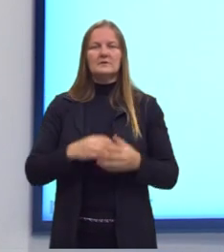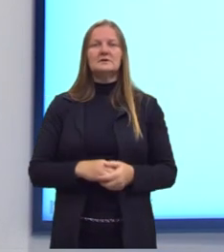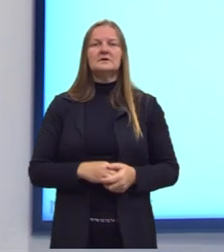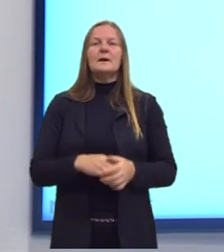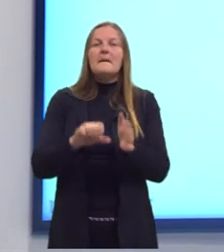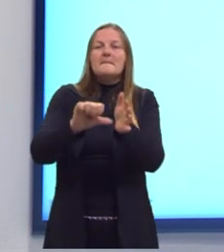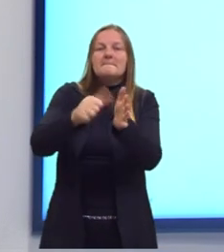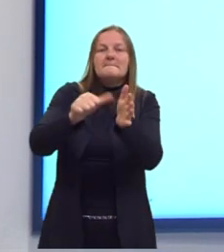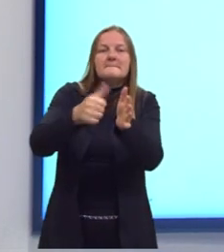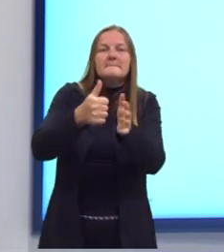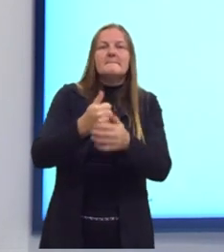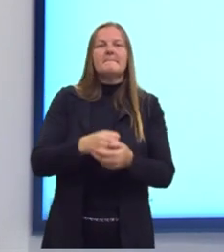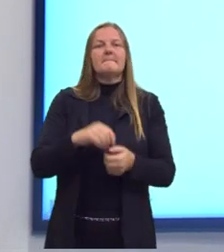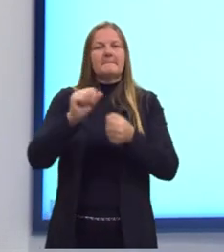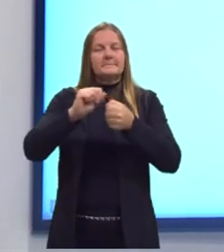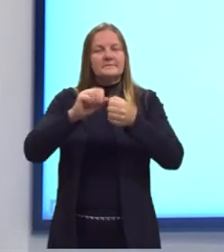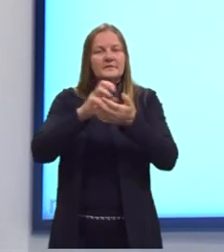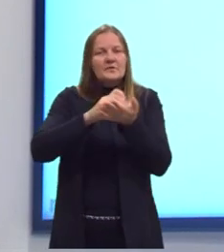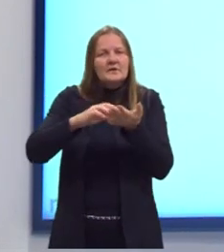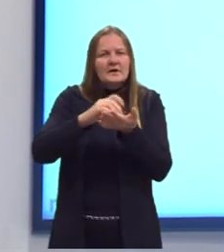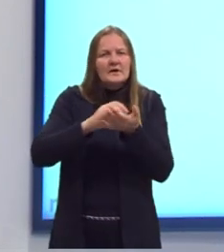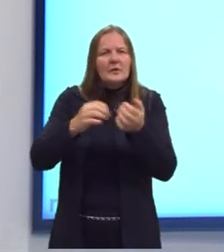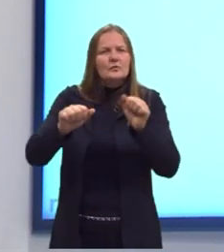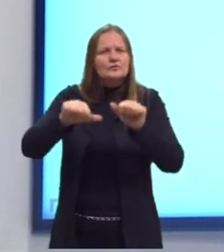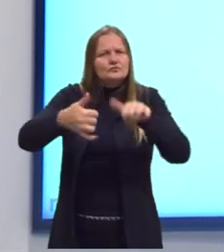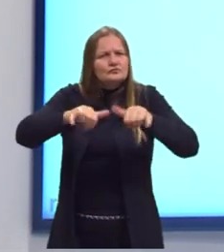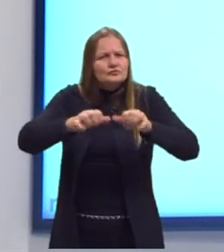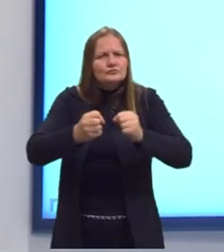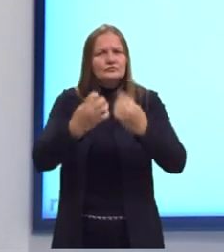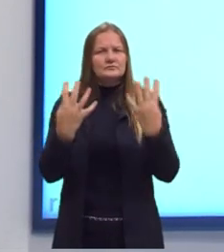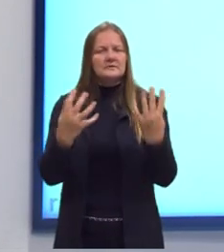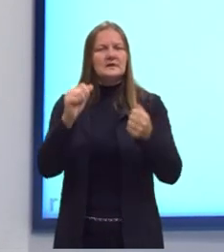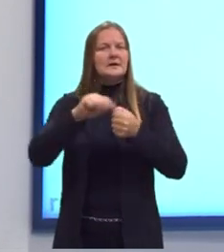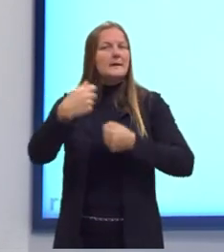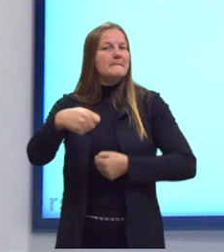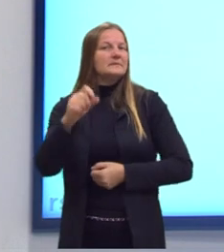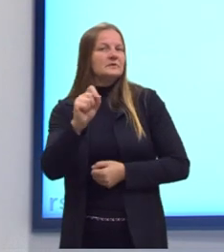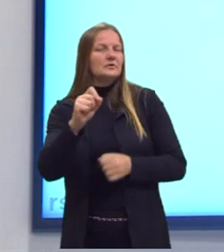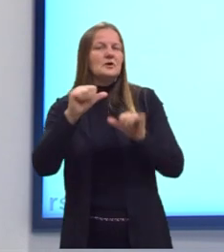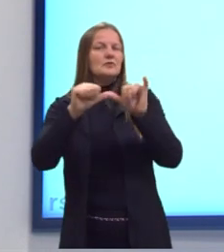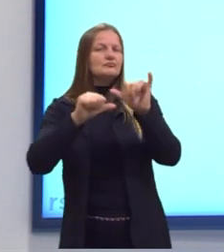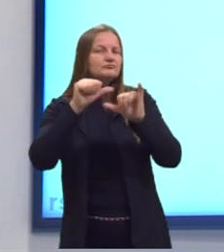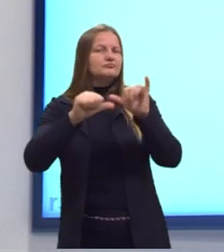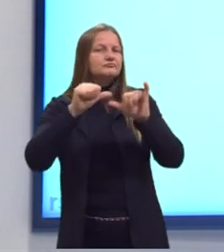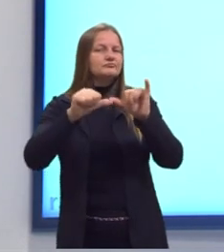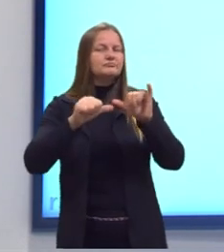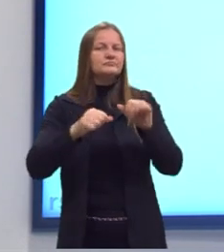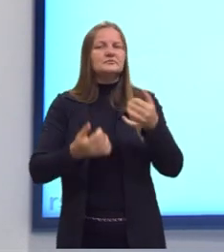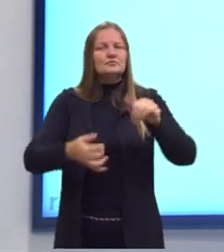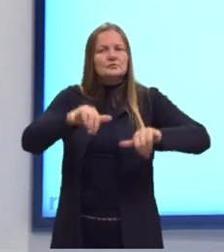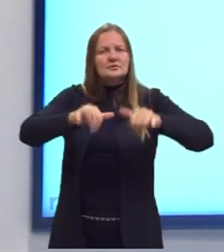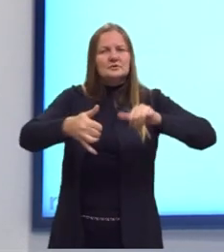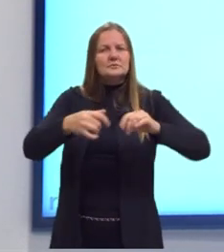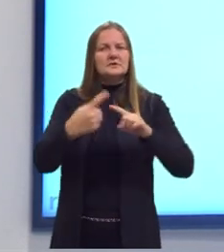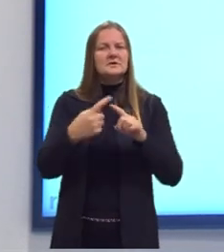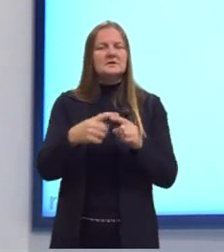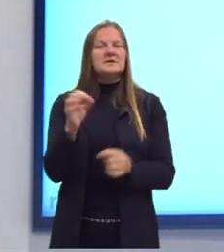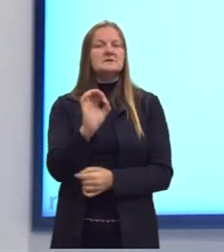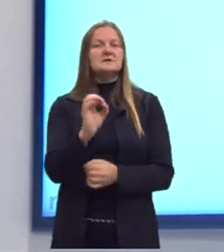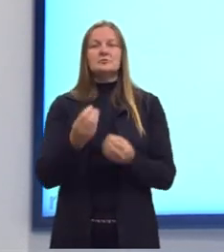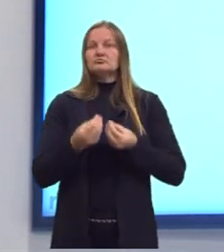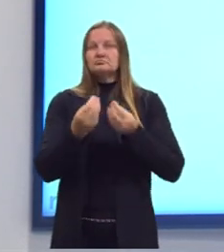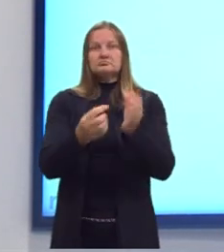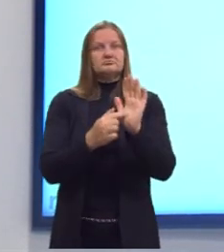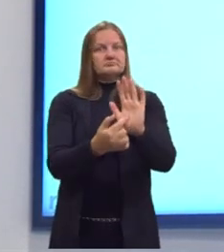Primeiro, para realizar os cálculos de estequiometria, eu preciso da reação química. Então, se ela não é fornecida,